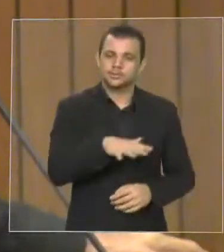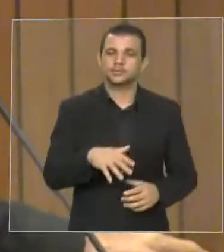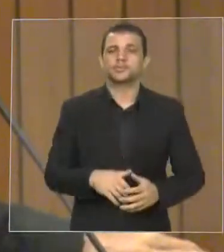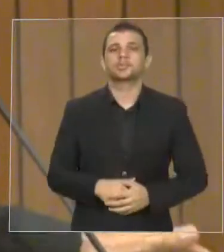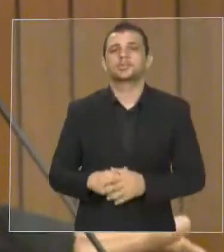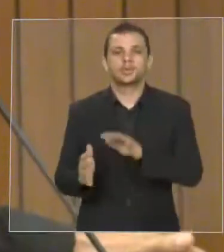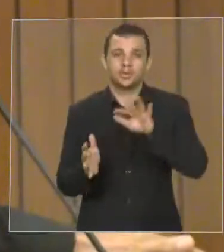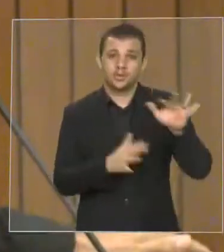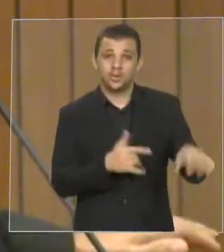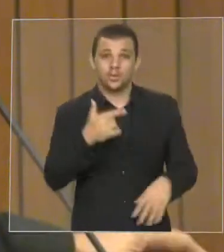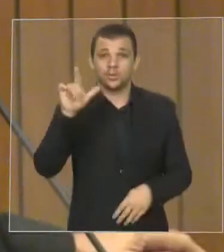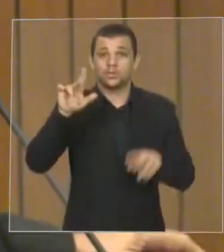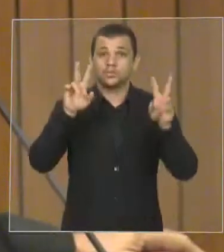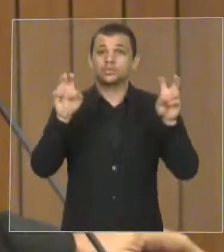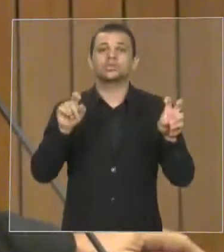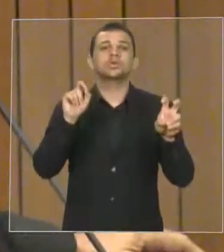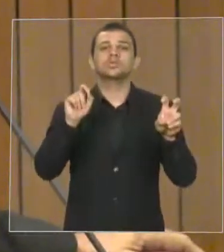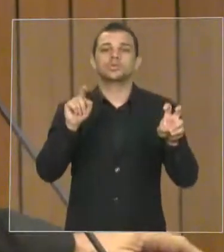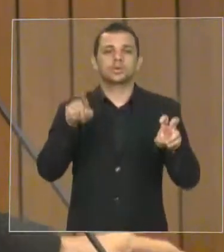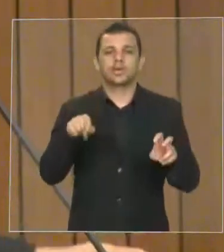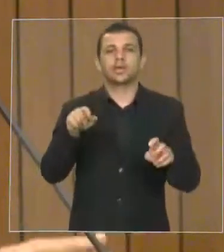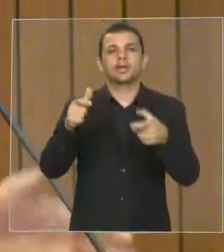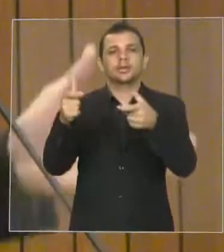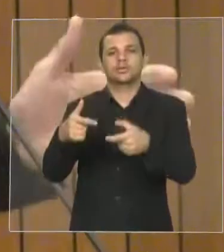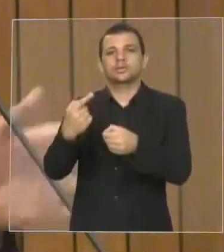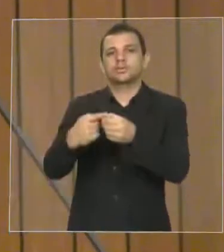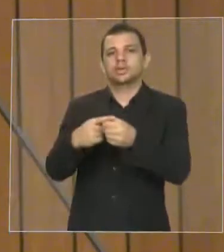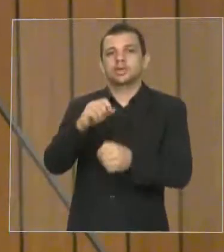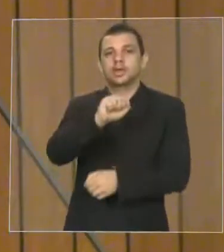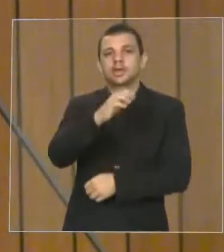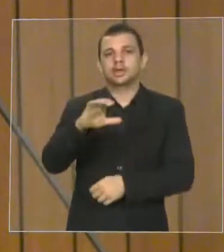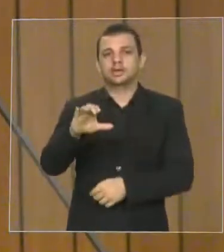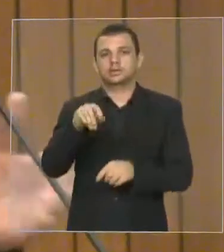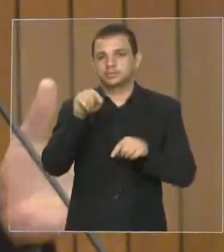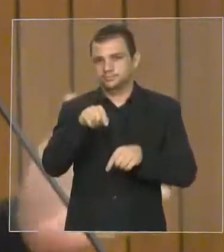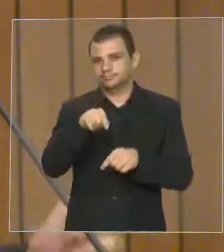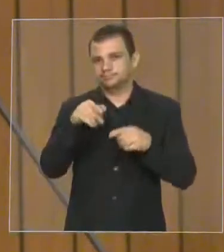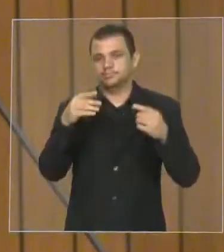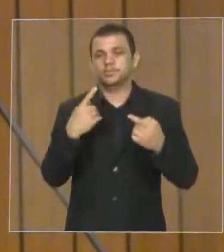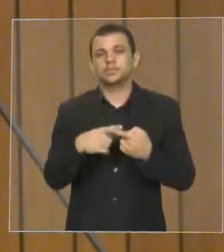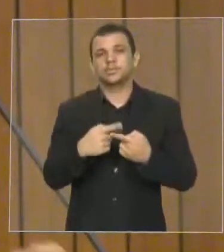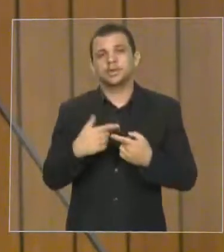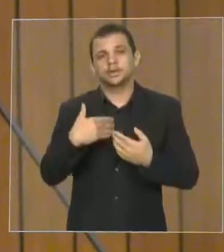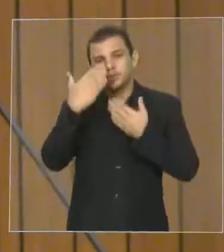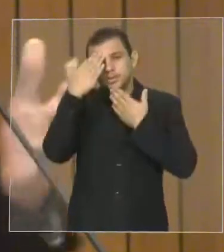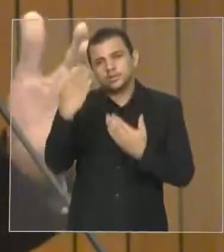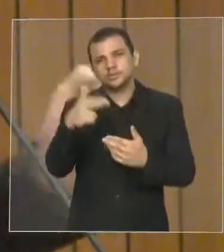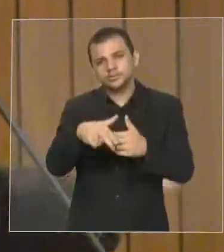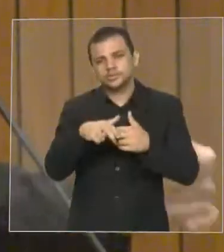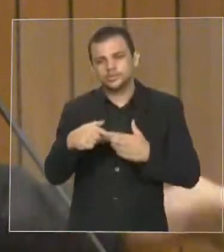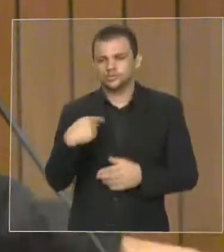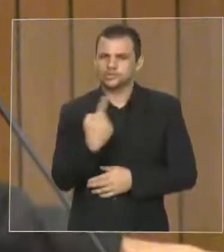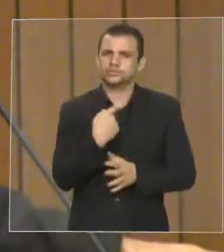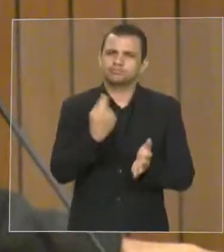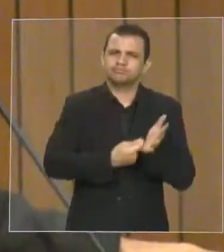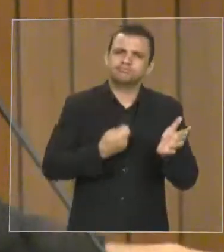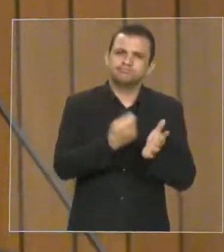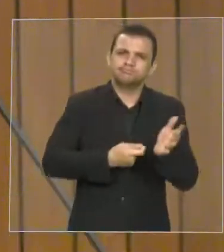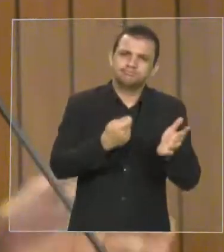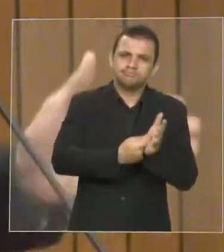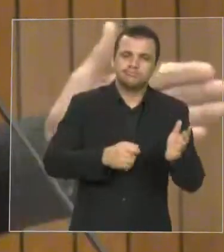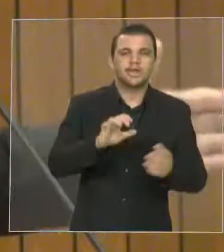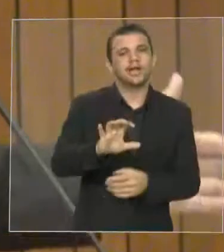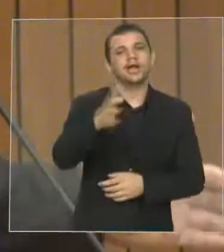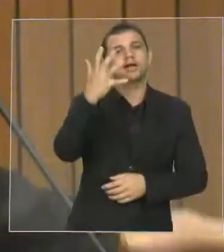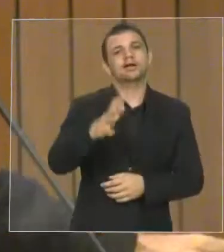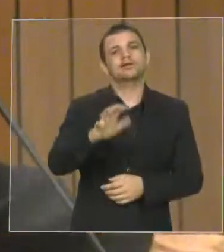é referente à Cailândia. Eu fico agradecido por ver as coisas acontecerem, lutas da gente serem realizadas. No